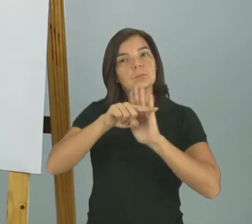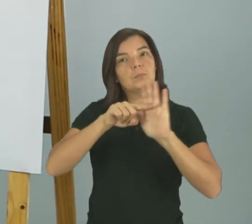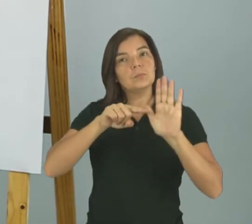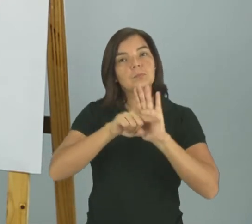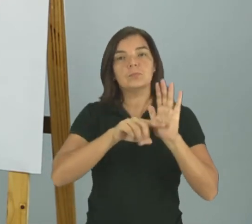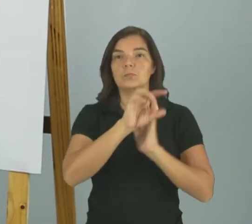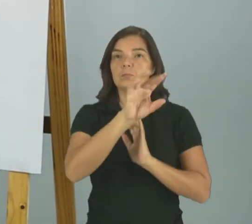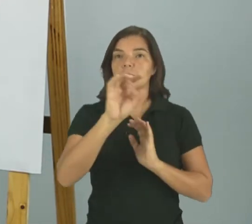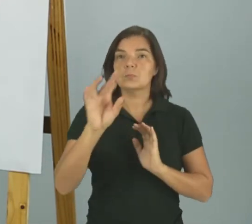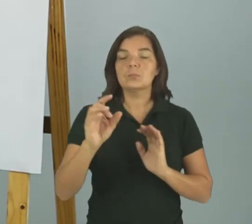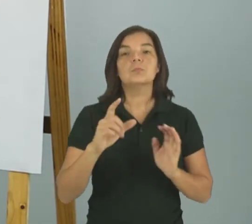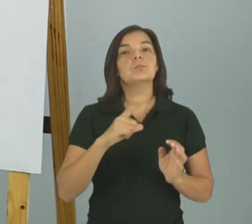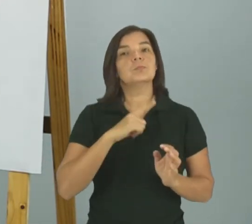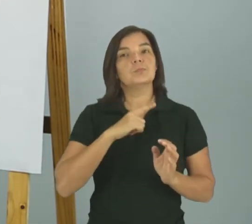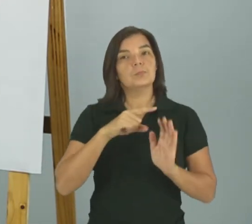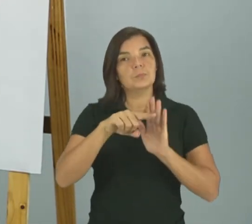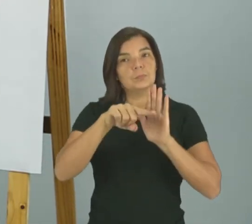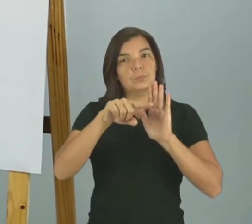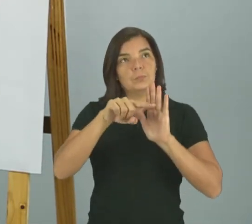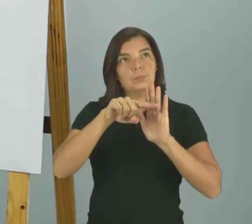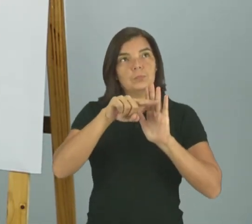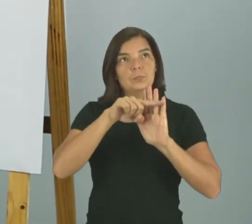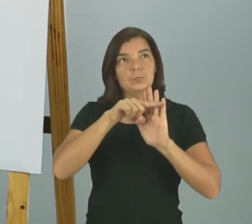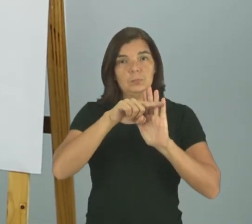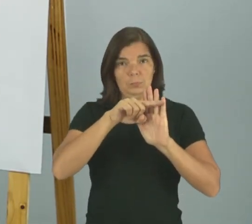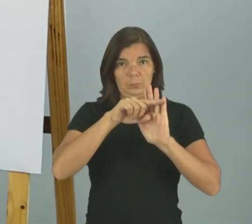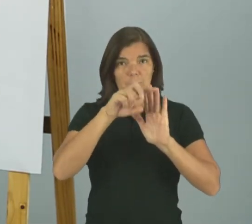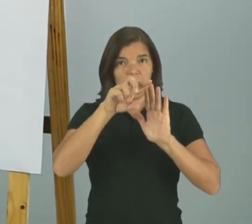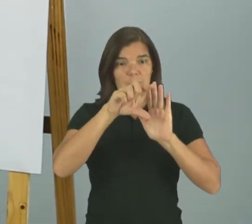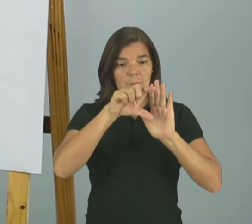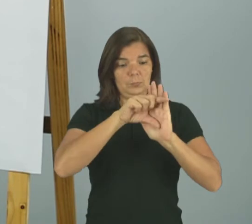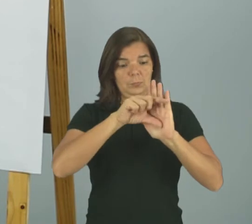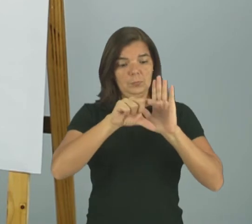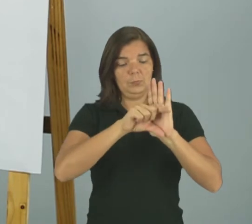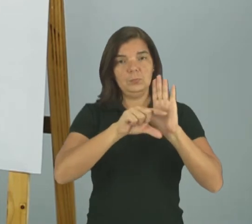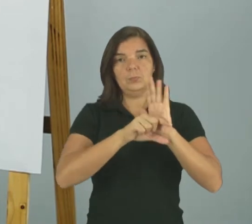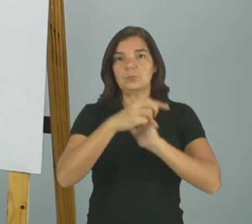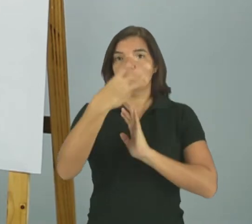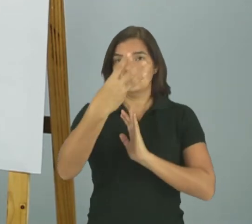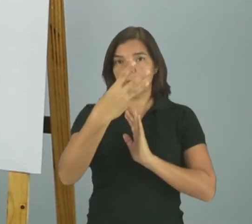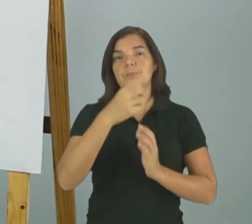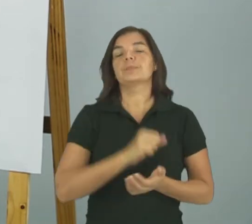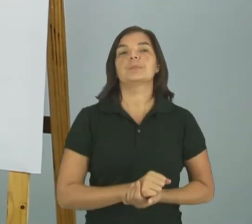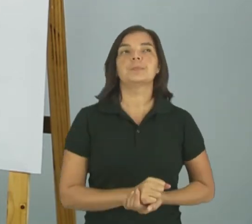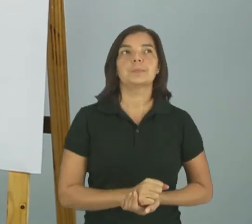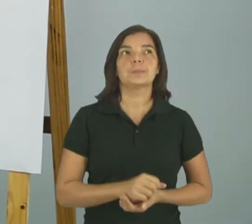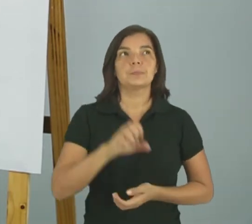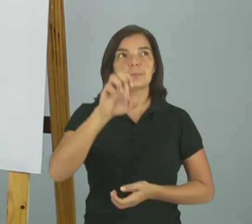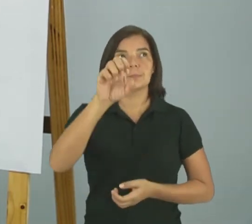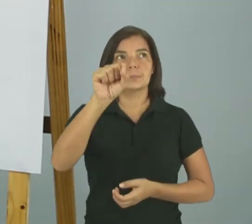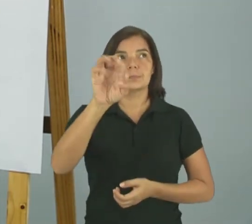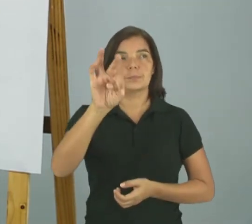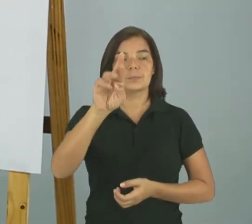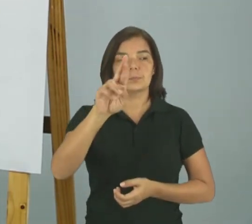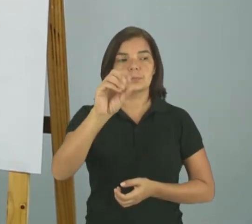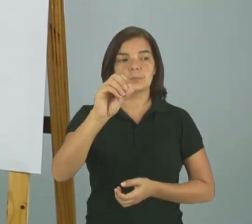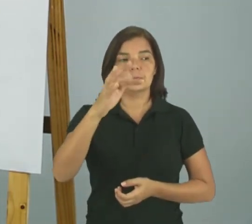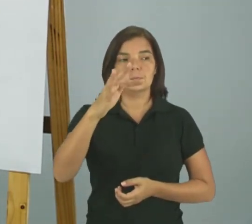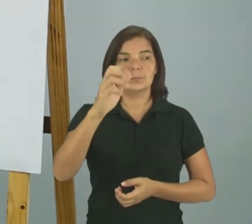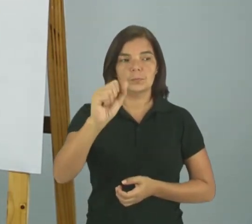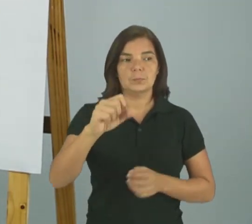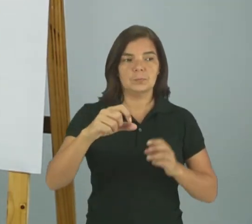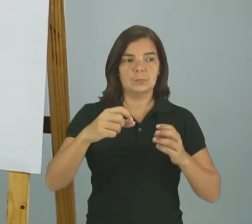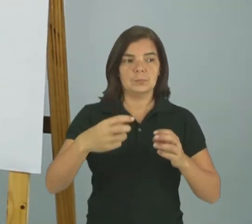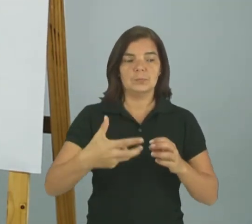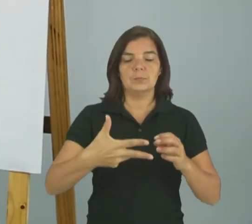estrofe Onde tem uma Duas Três estrofes Essas são as estrofes E os versos É cada